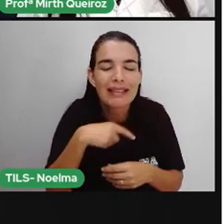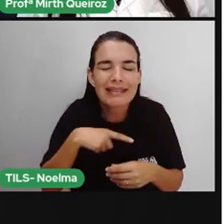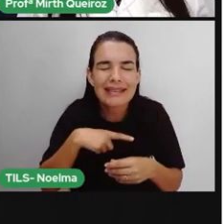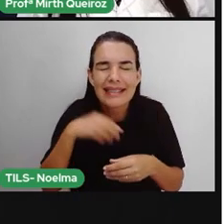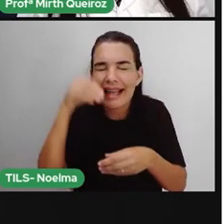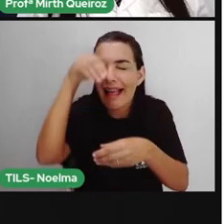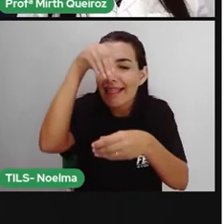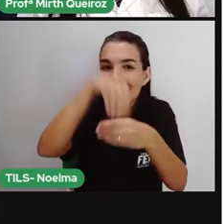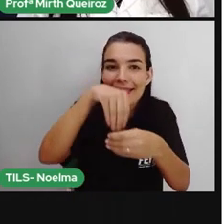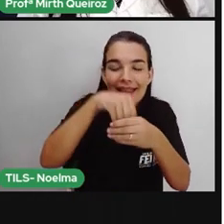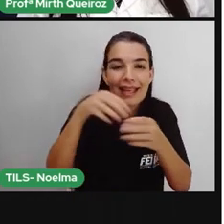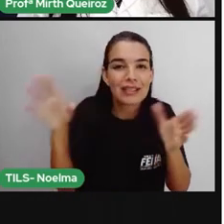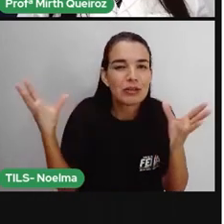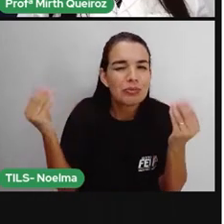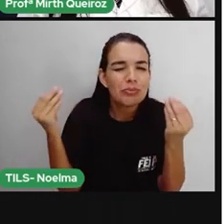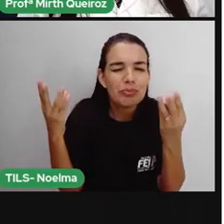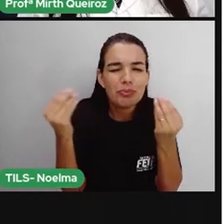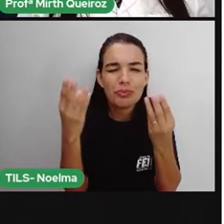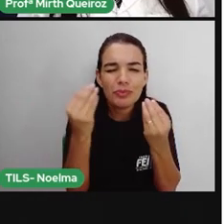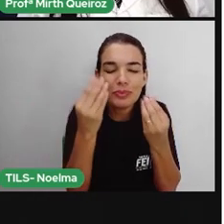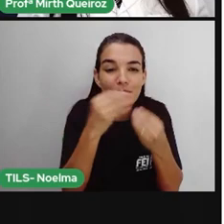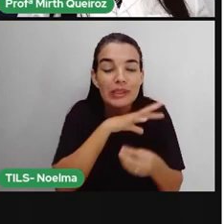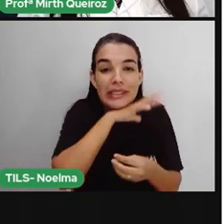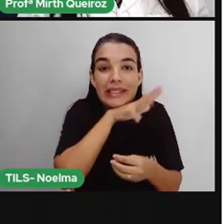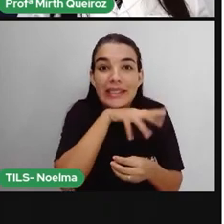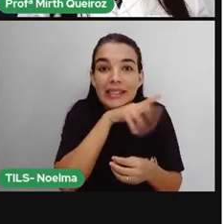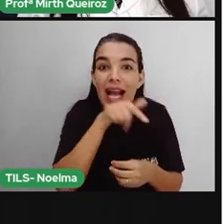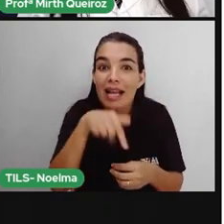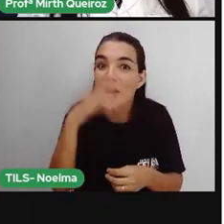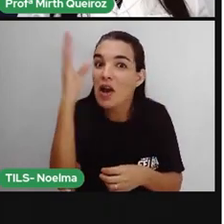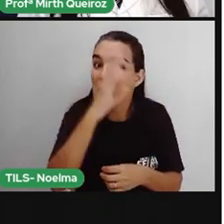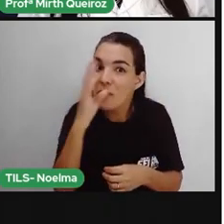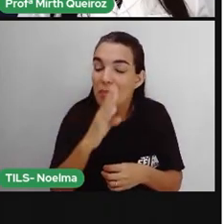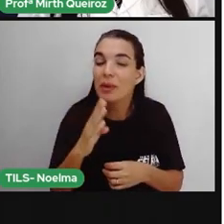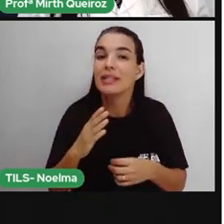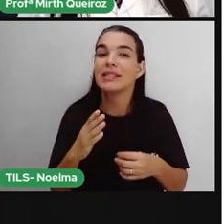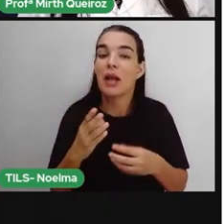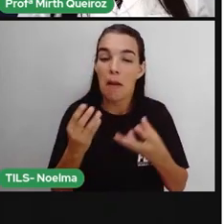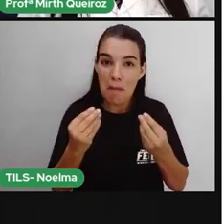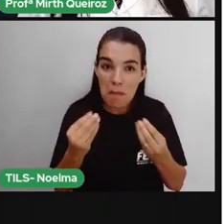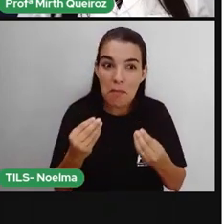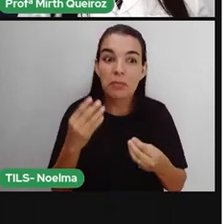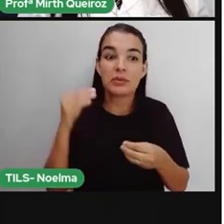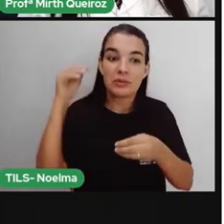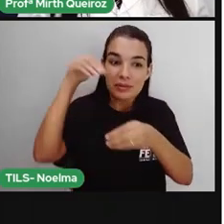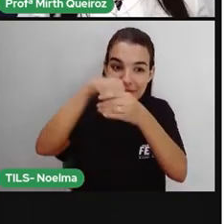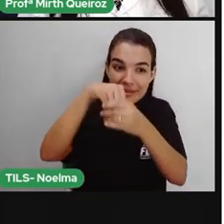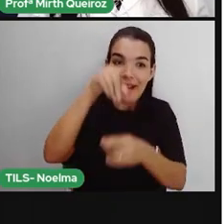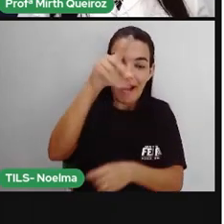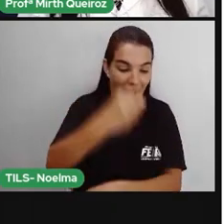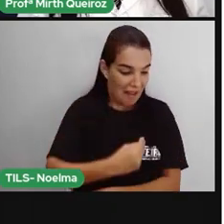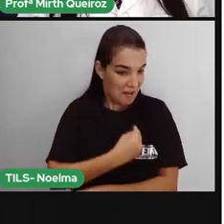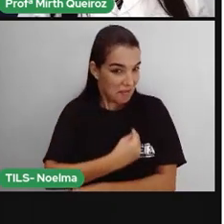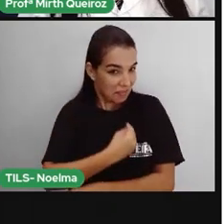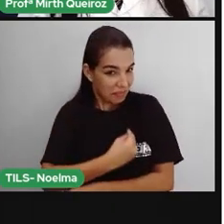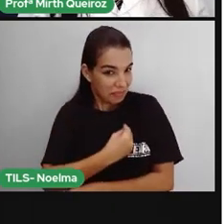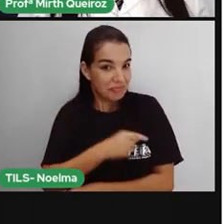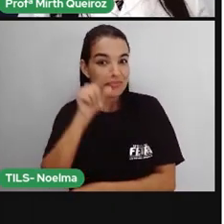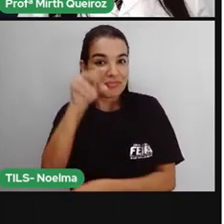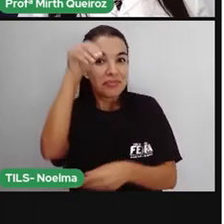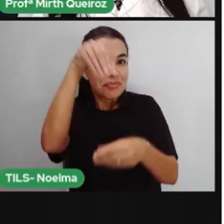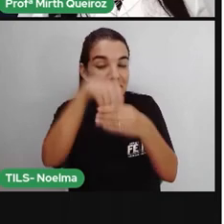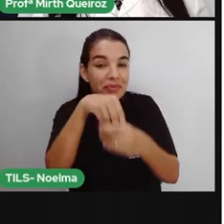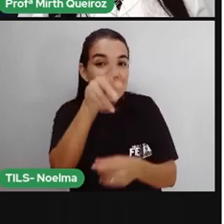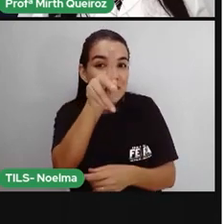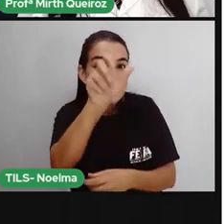grande parte dos animais existentes no Brasil. Grande parte dos animais que existem no Brasil tem